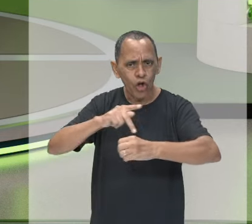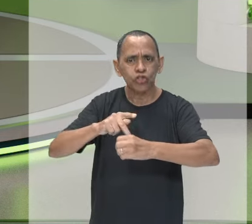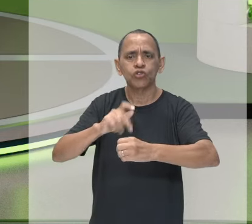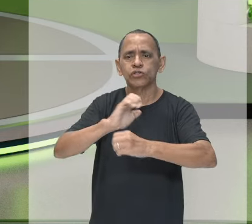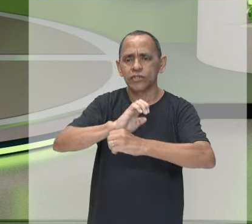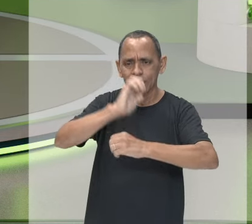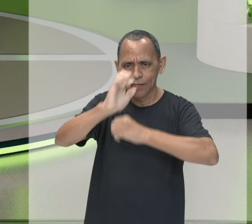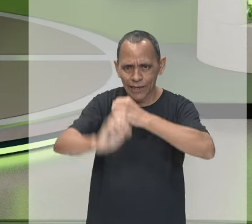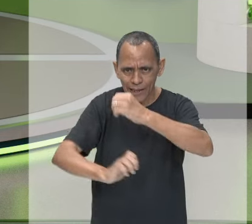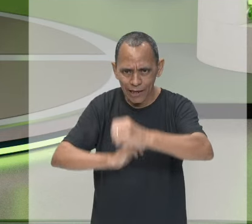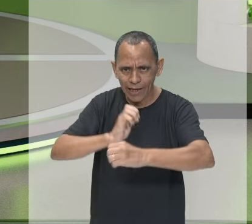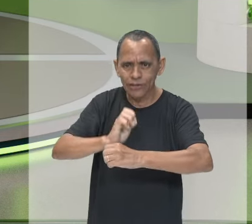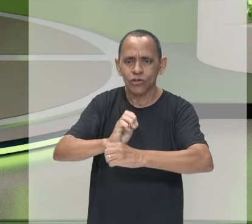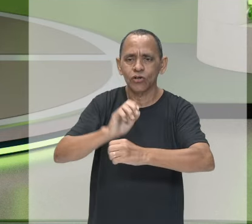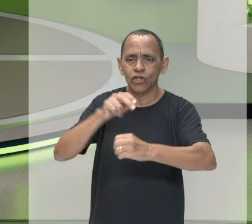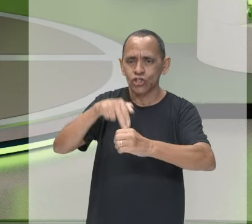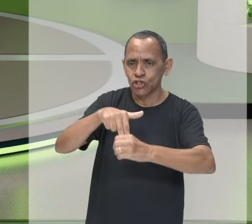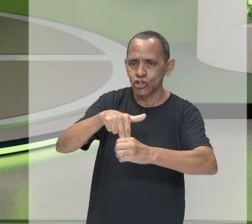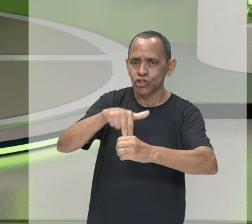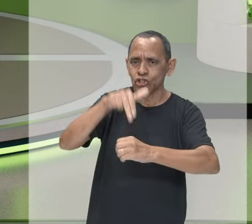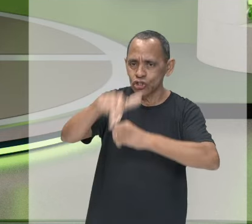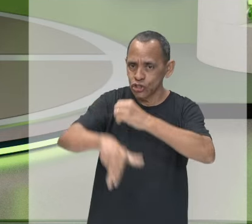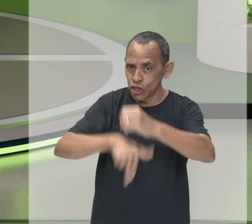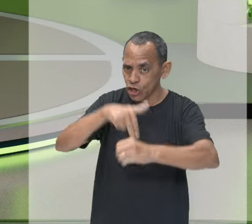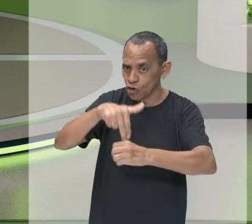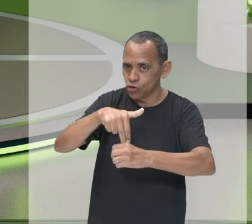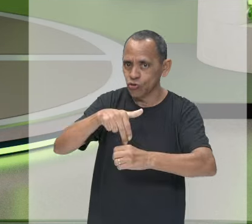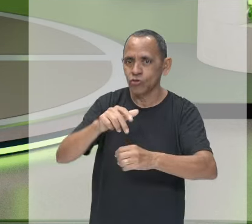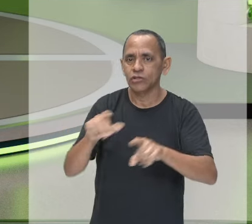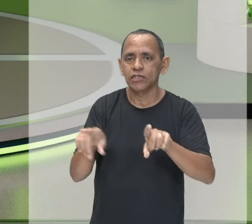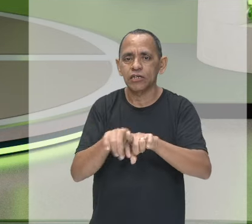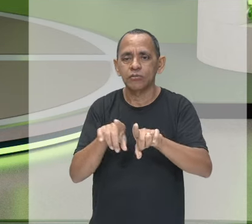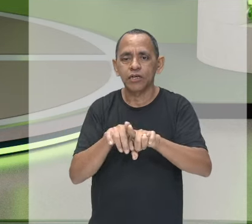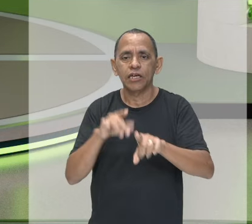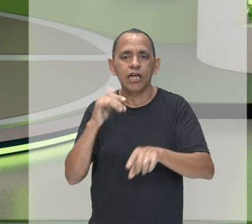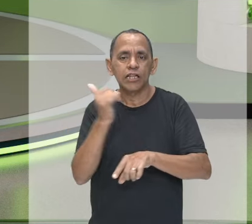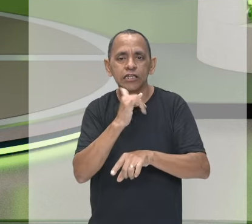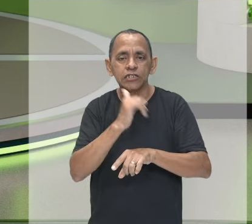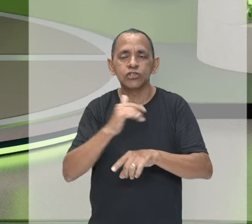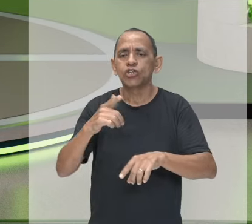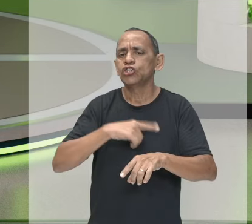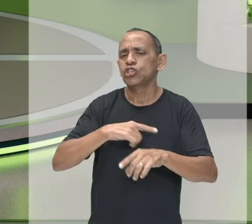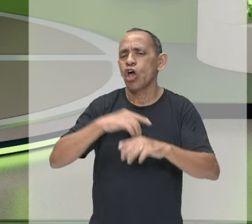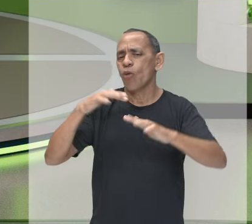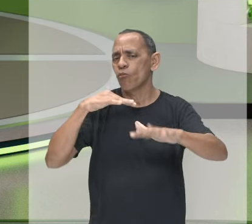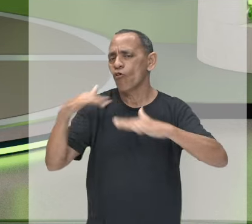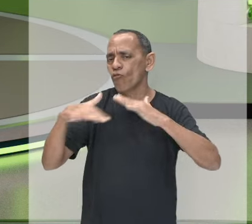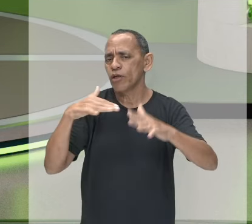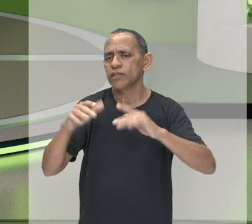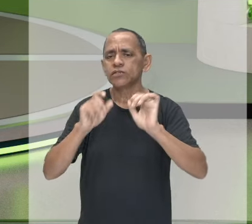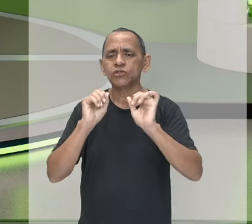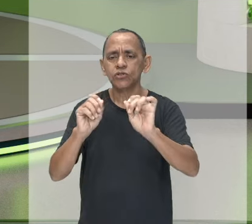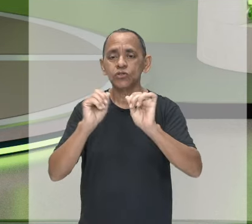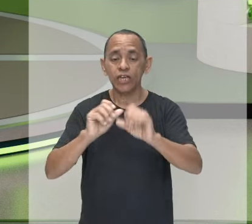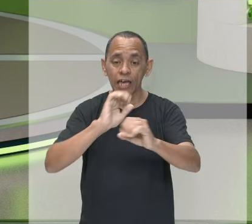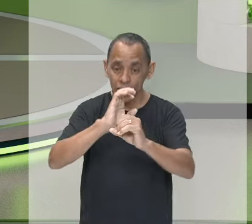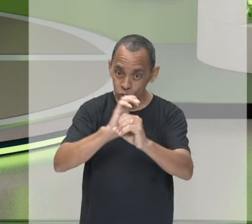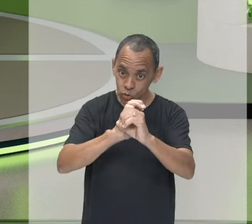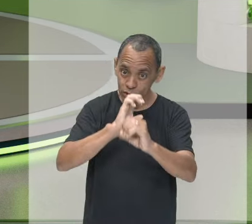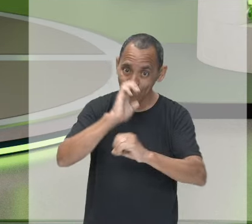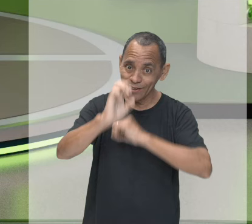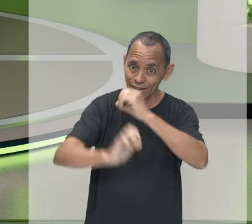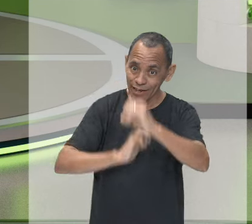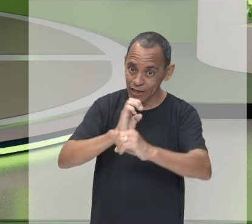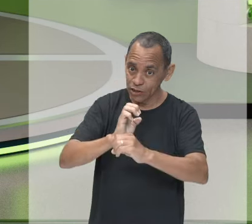eletrização, nós vamos usar o quê? Vamos fazer o quê? A movimentação dos elétrons, tá bom? E agora,